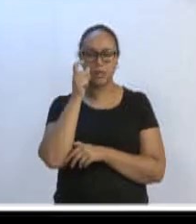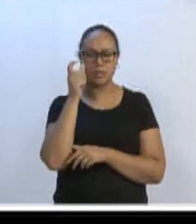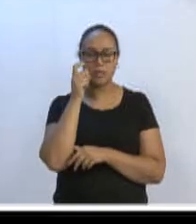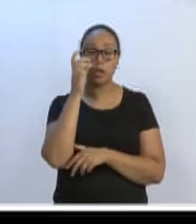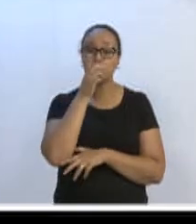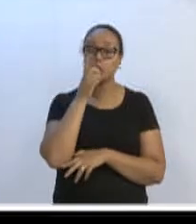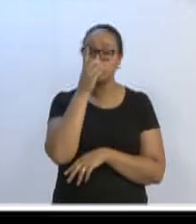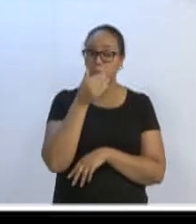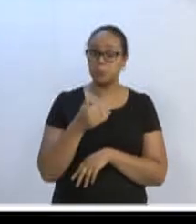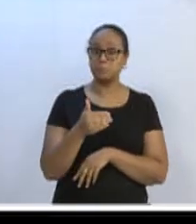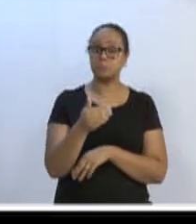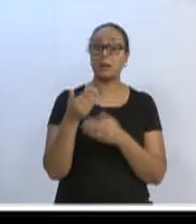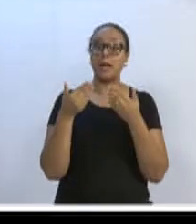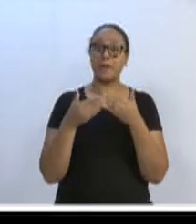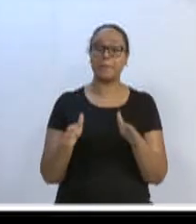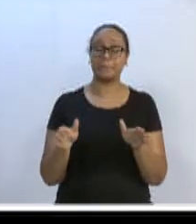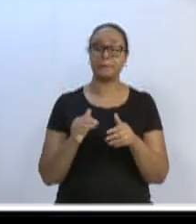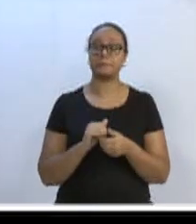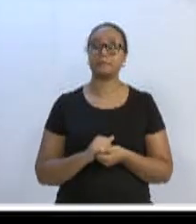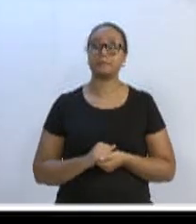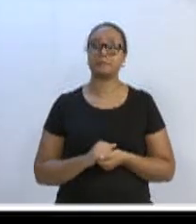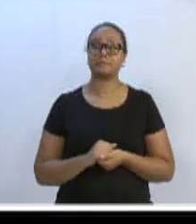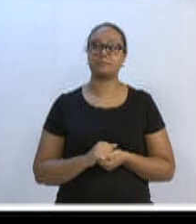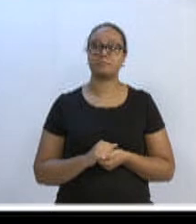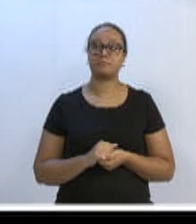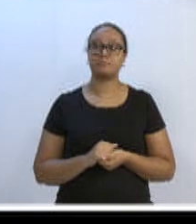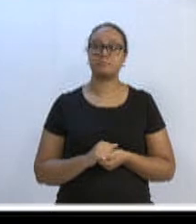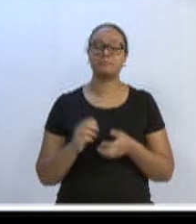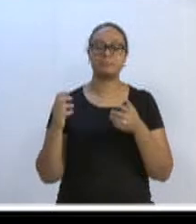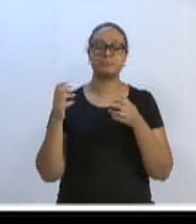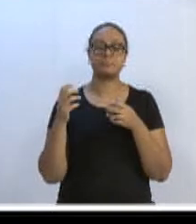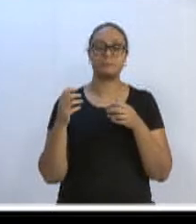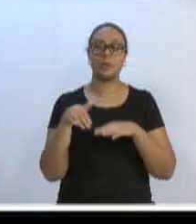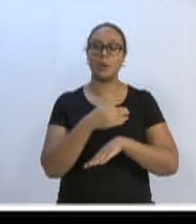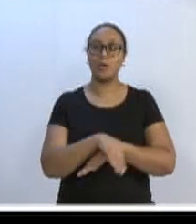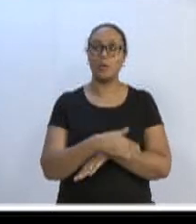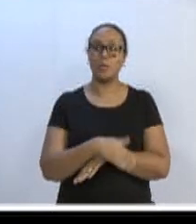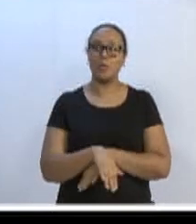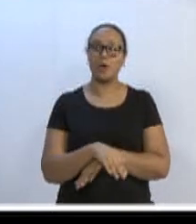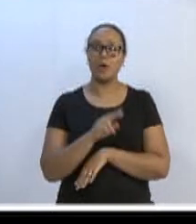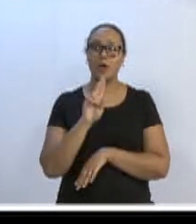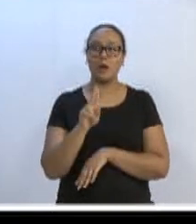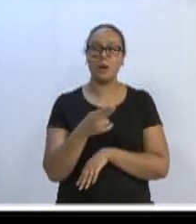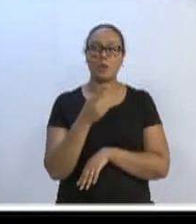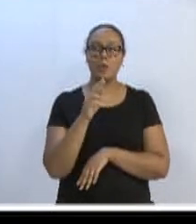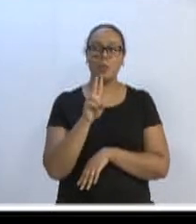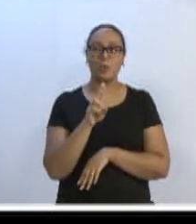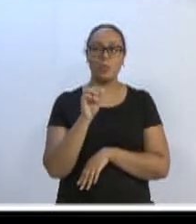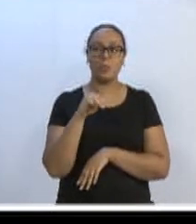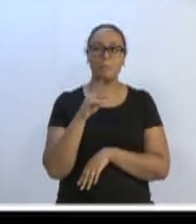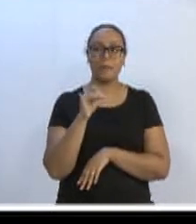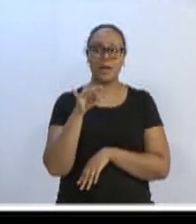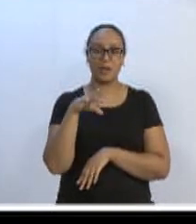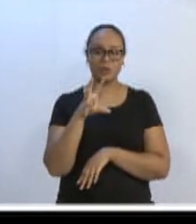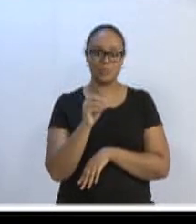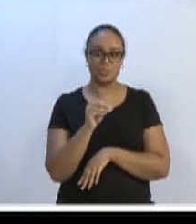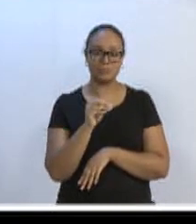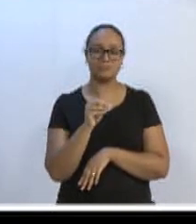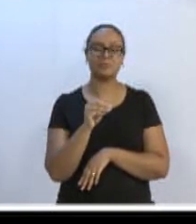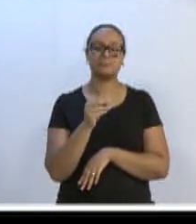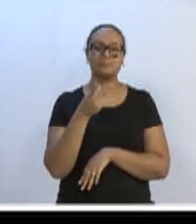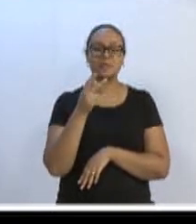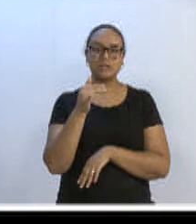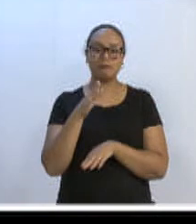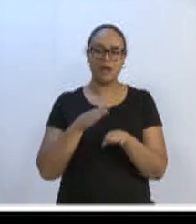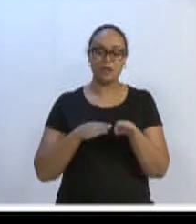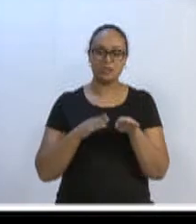domingo agora estará aberto o prolongamento da Humberto Campos e gostaria de convidar toda a comunidade para se fazer presente e poder conhecer essa obra de perto